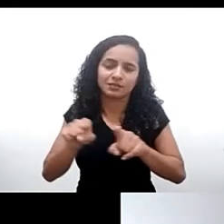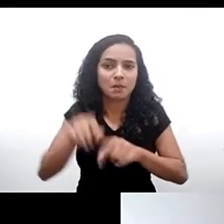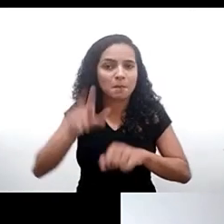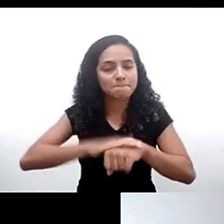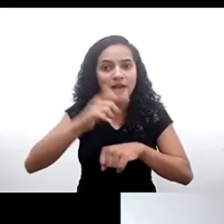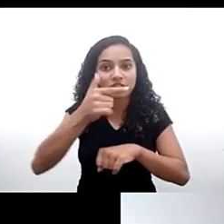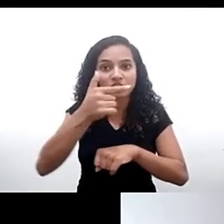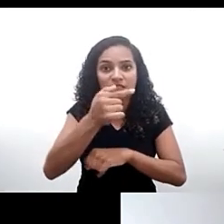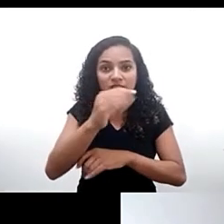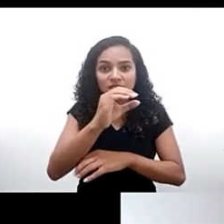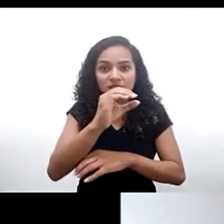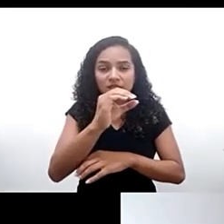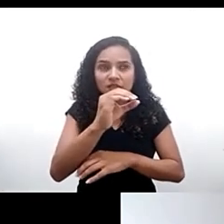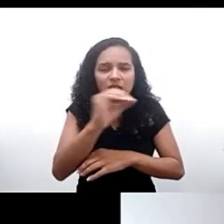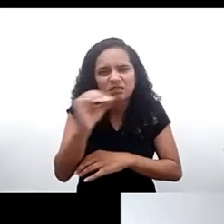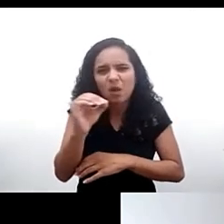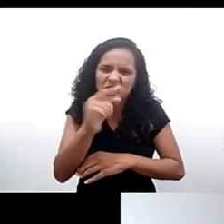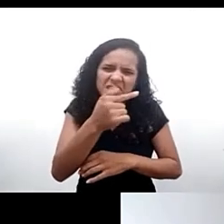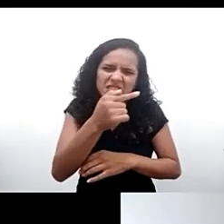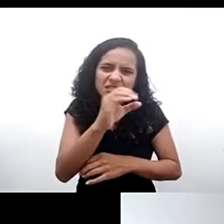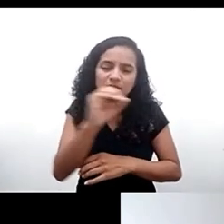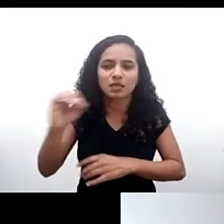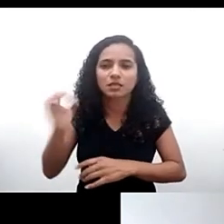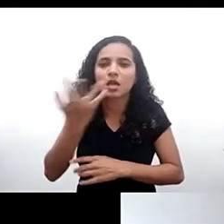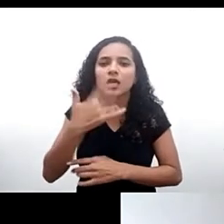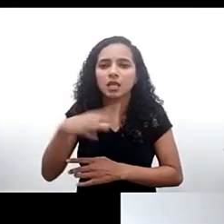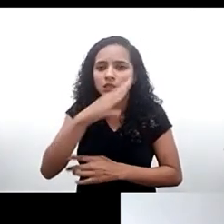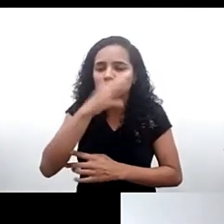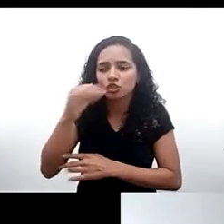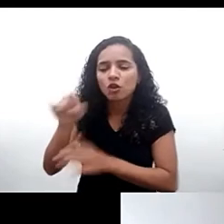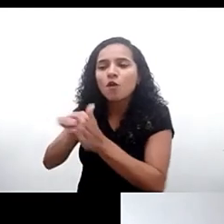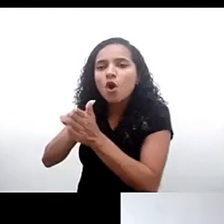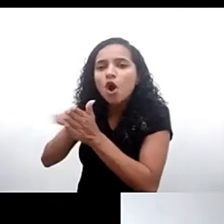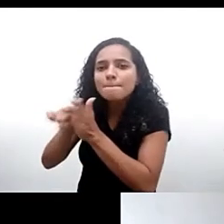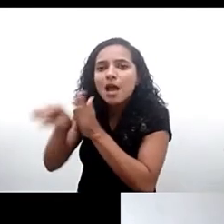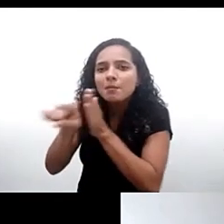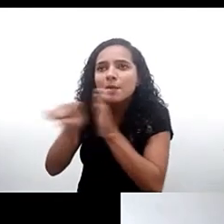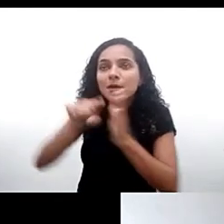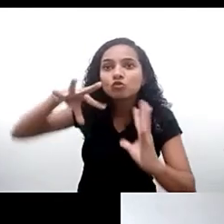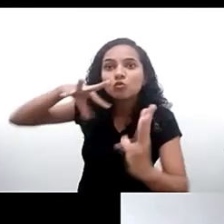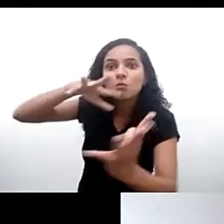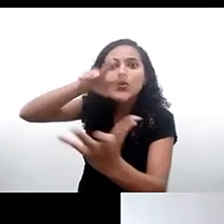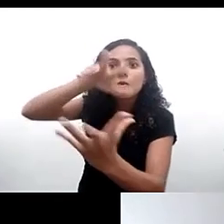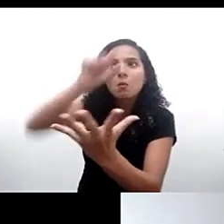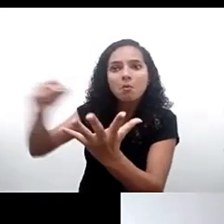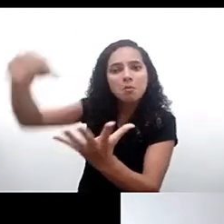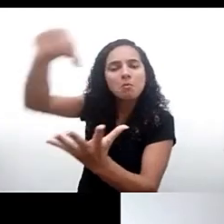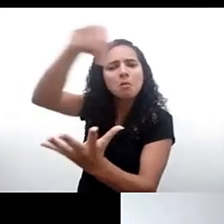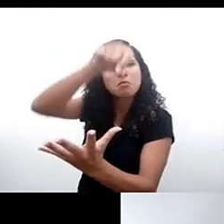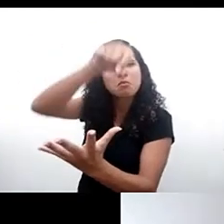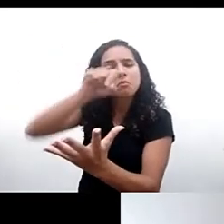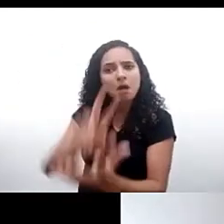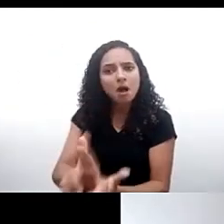ou 700 crianças e jovens consultados em todo o mundo eu acho que isso nos dá um pouco